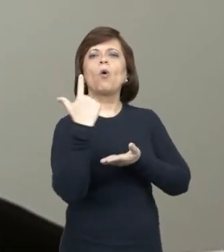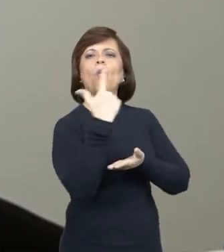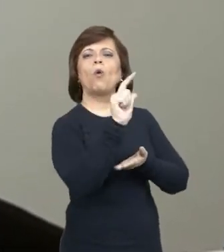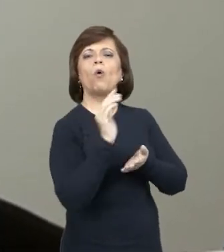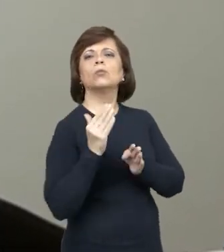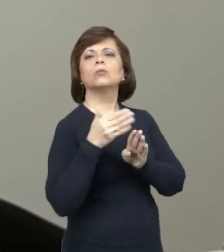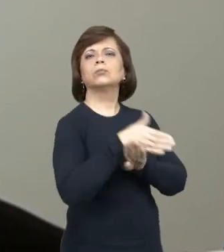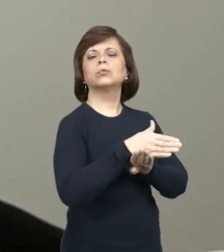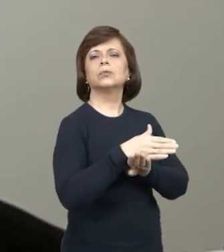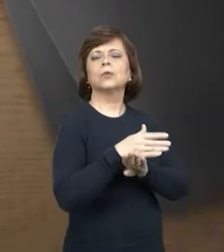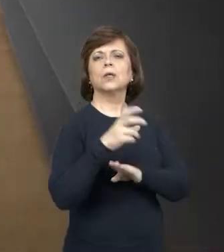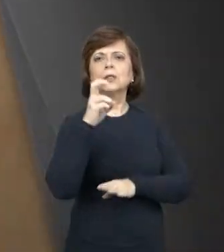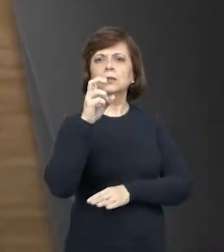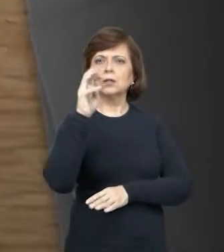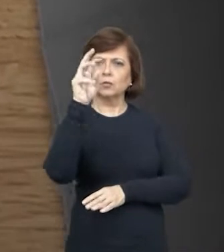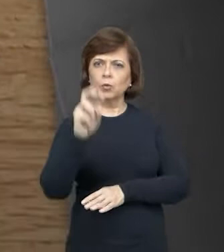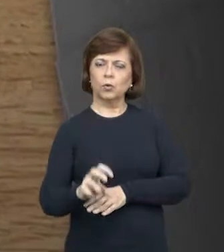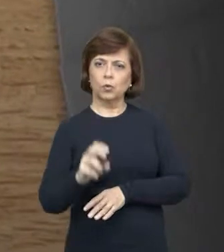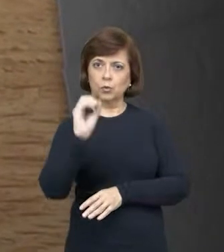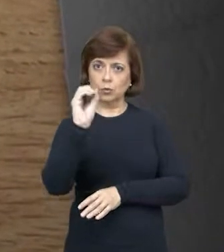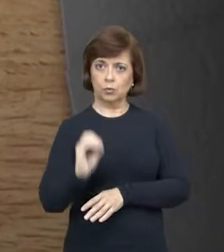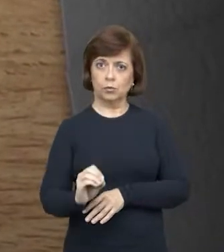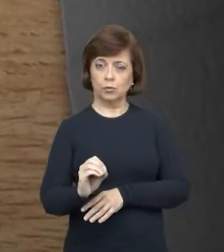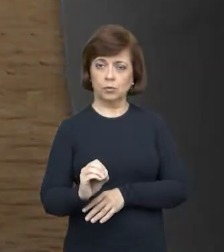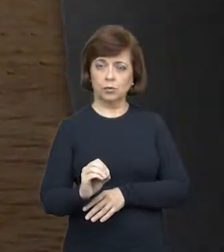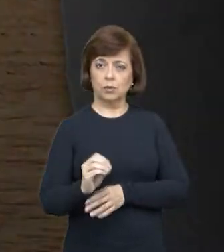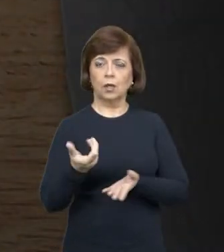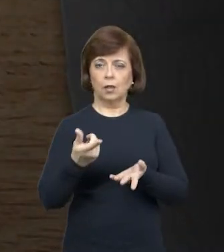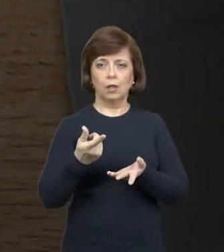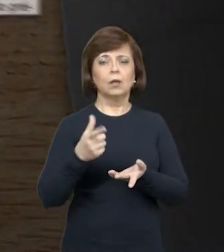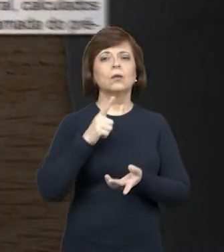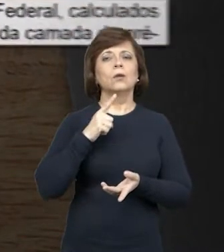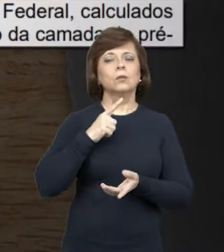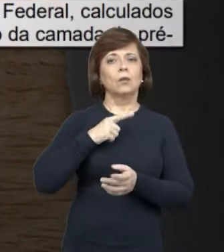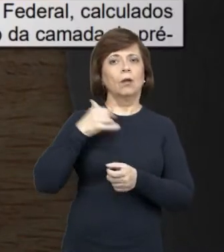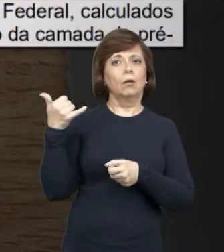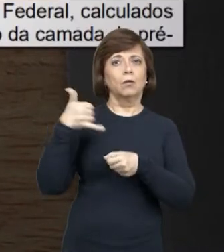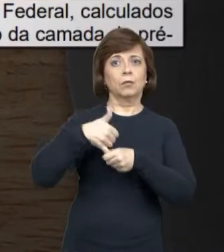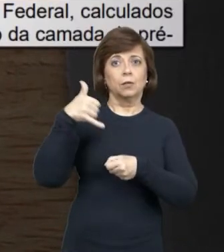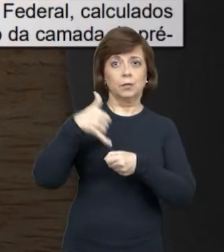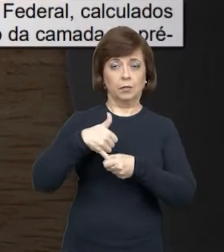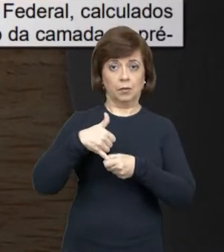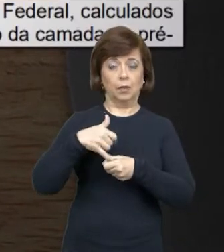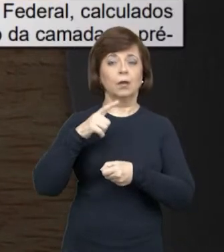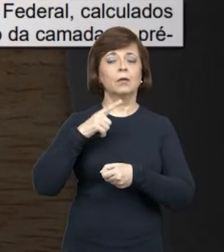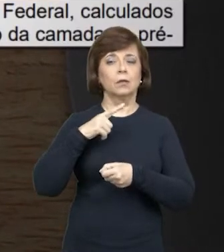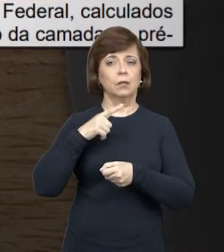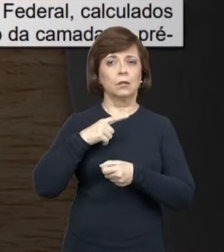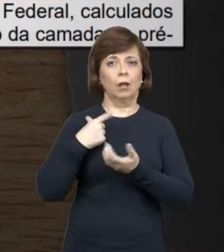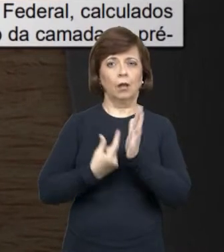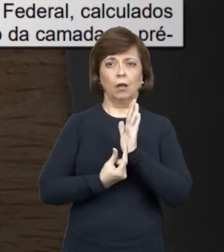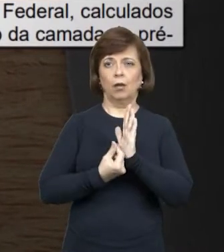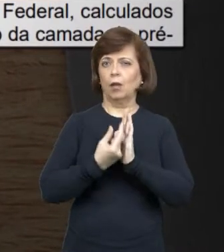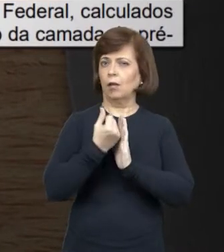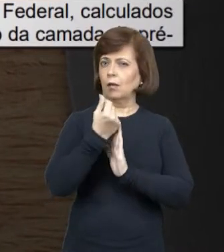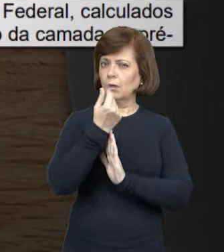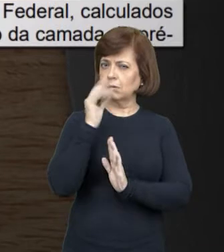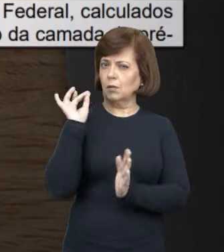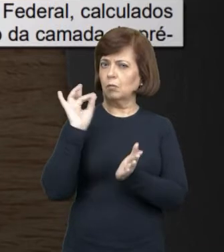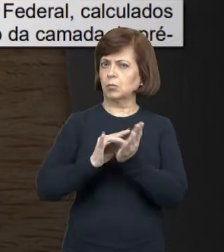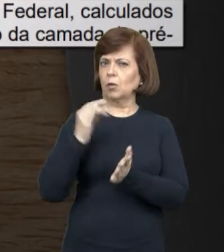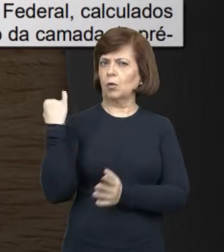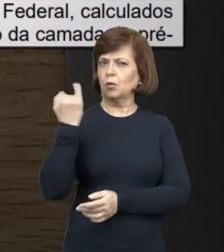o percentual de 5% da compensação financeira dos royalties do petróleo, que constitui a receita-chave do FECAM,